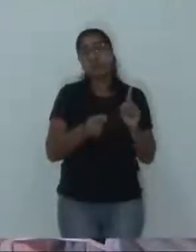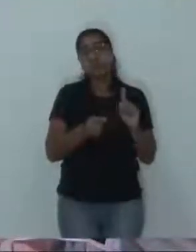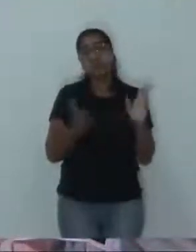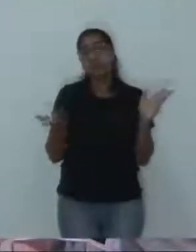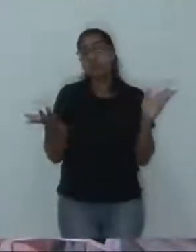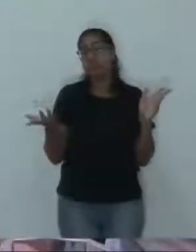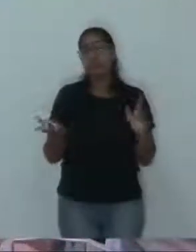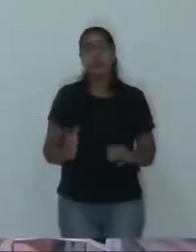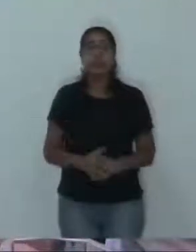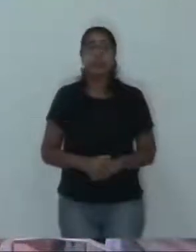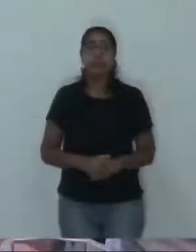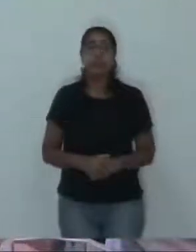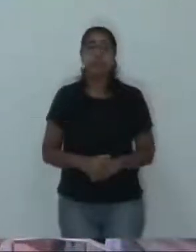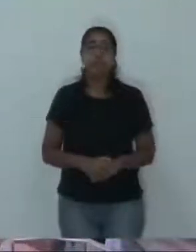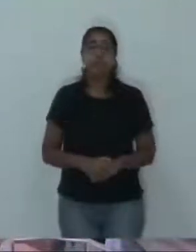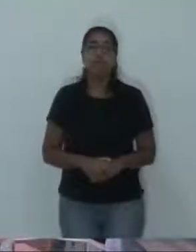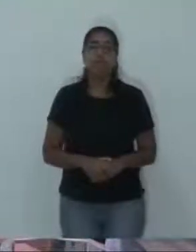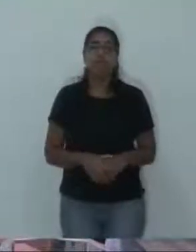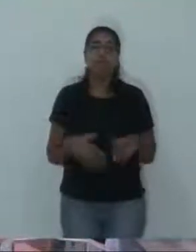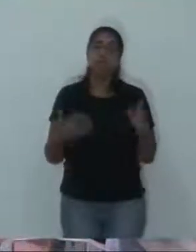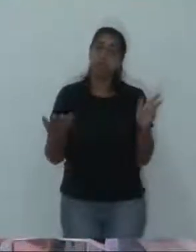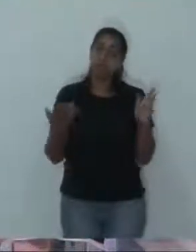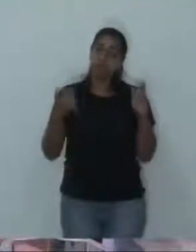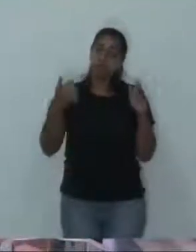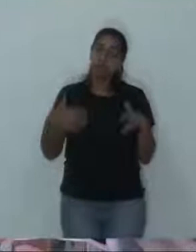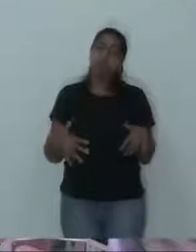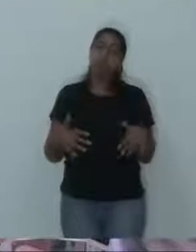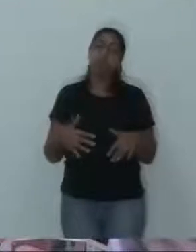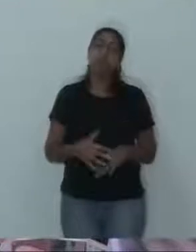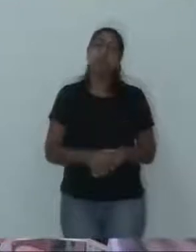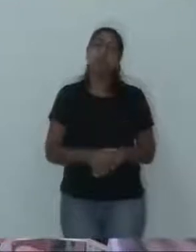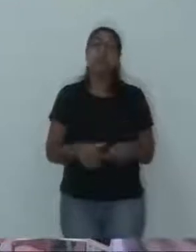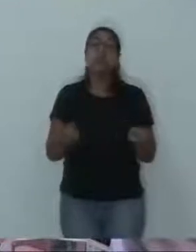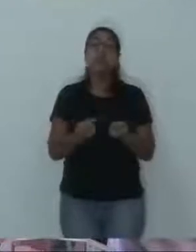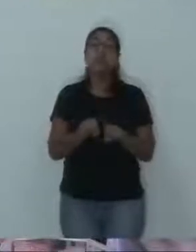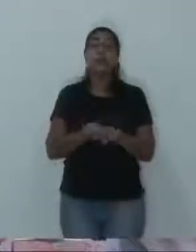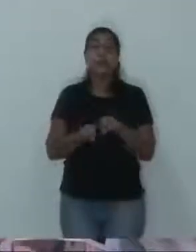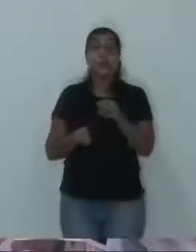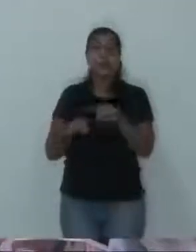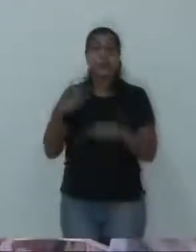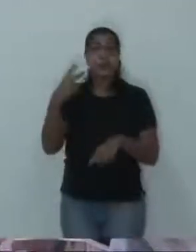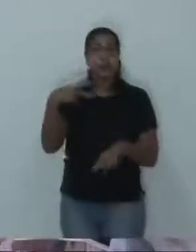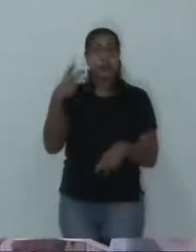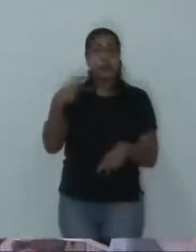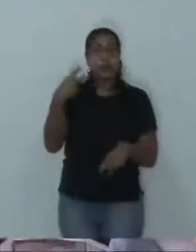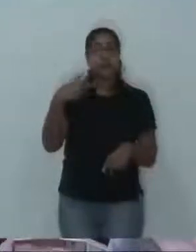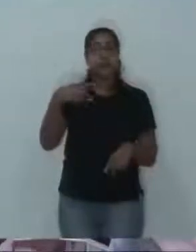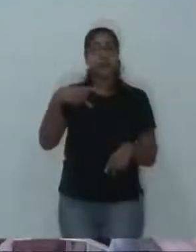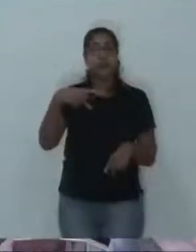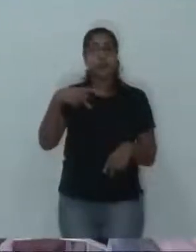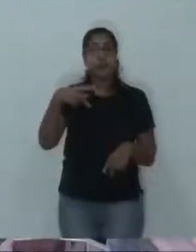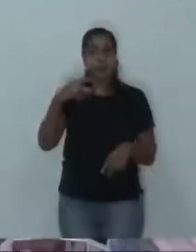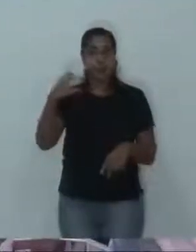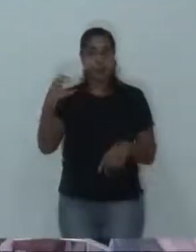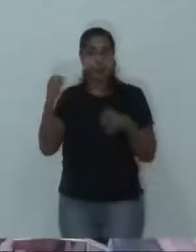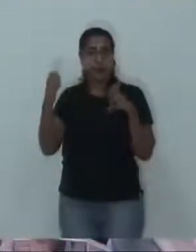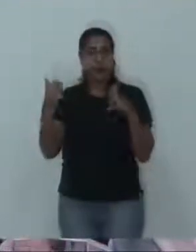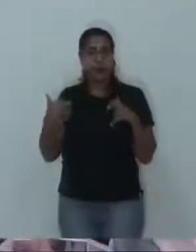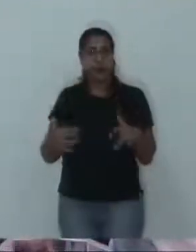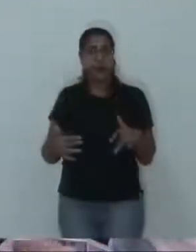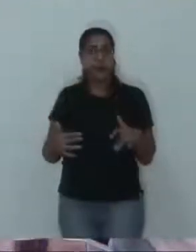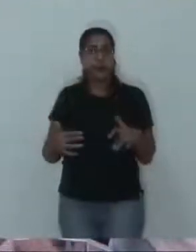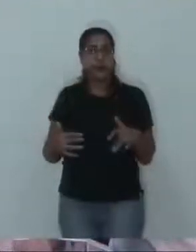não fez. Então, fique aí registrado. Falou ainda, não sei se vai dar tempo, três minutos e poucos, mas,